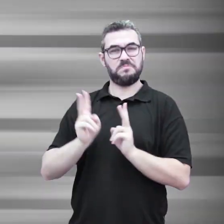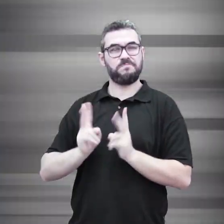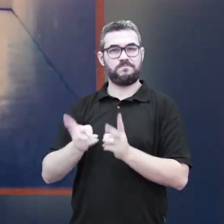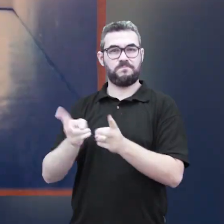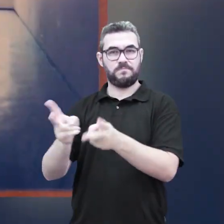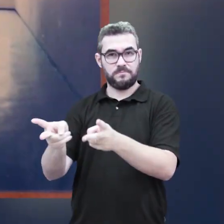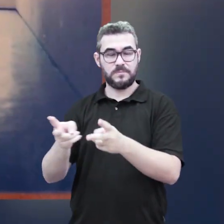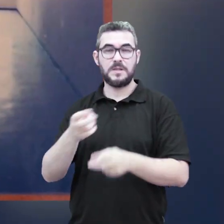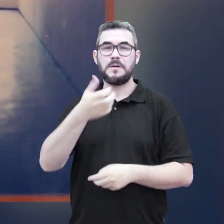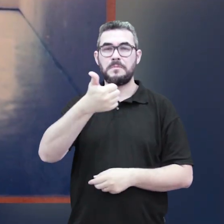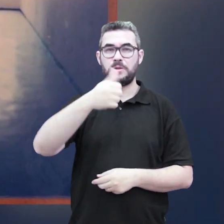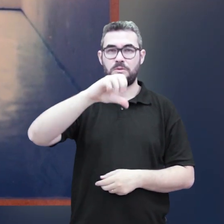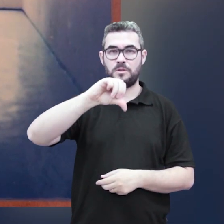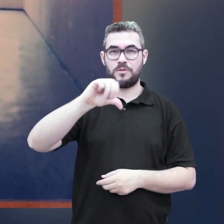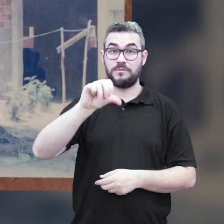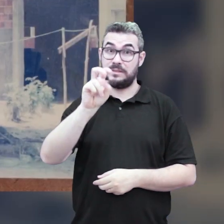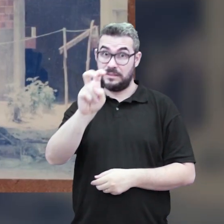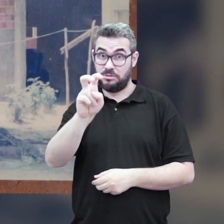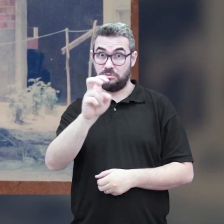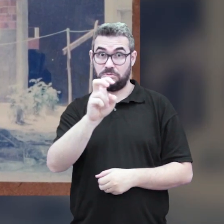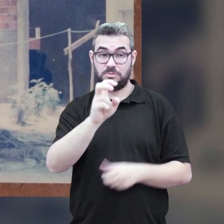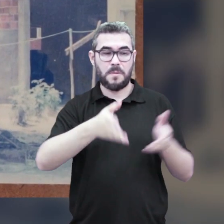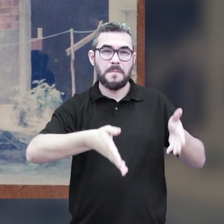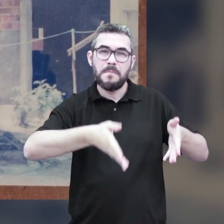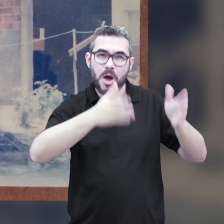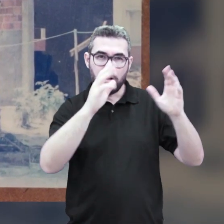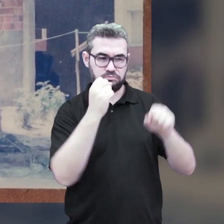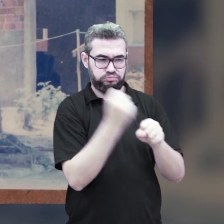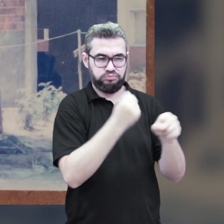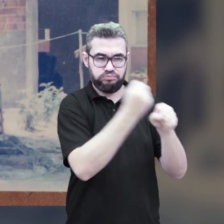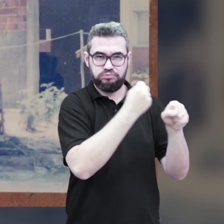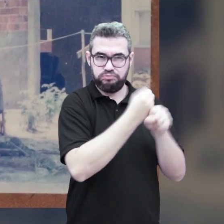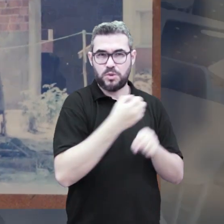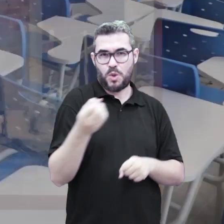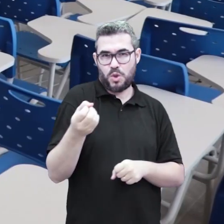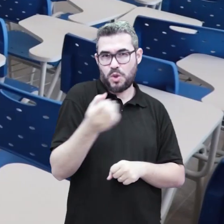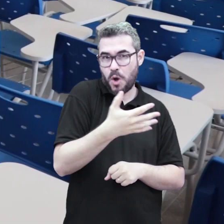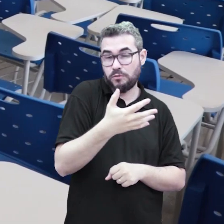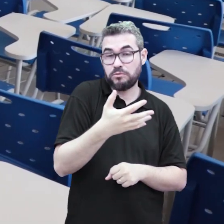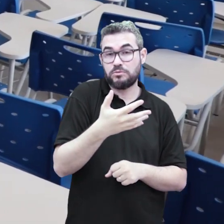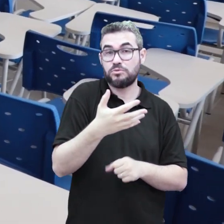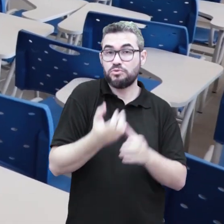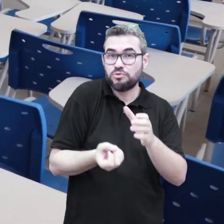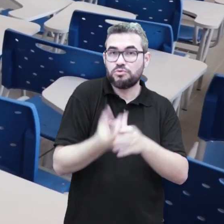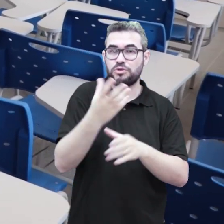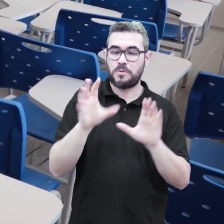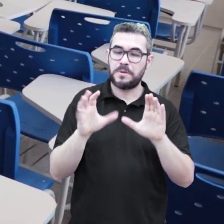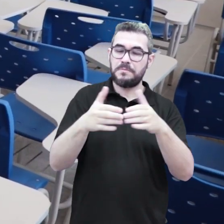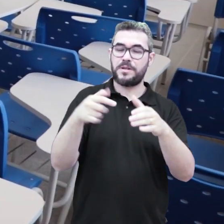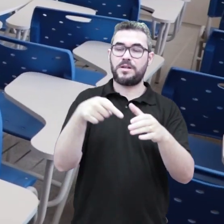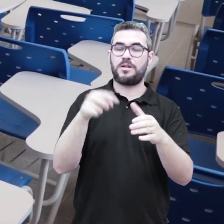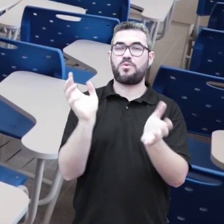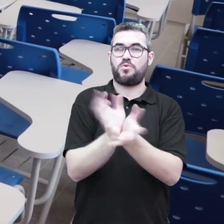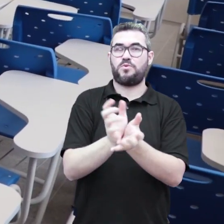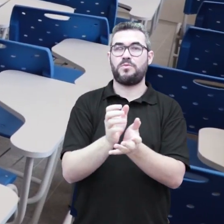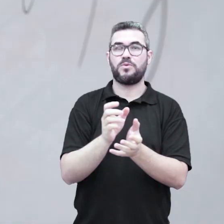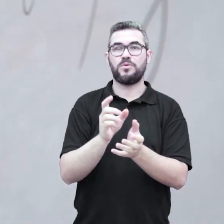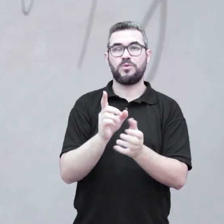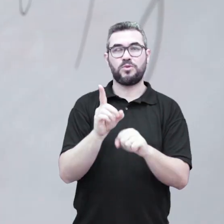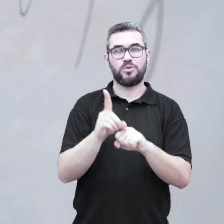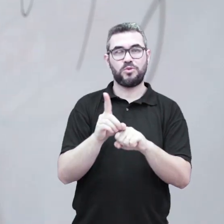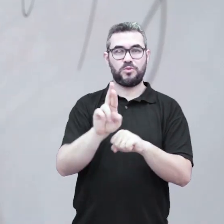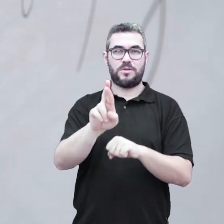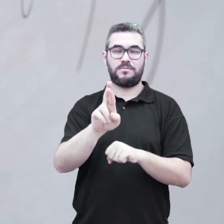história. Em 1995, com reforma e ampliação do bloco, veio a primeira turma de doutorado, seguindo um modelo de